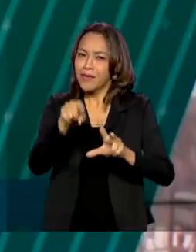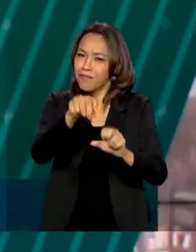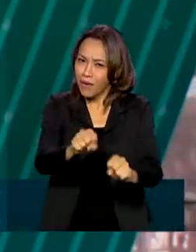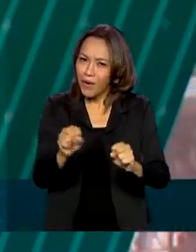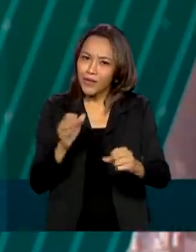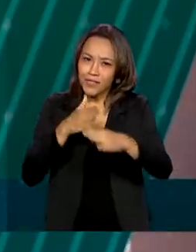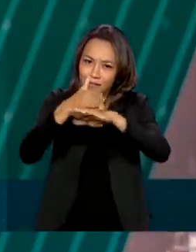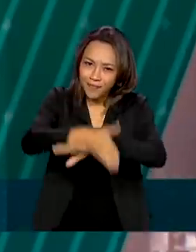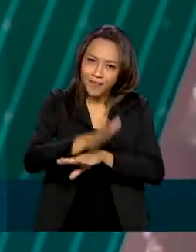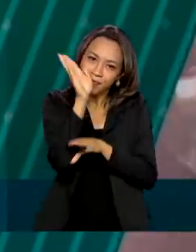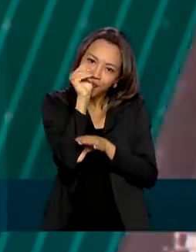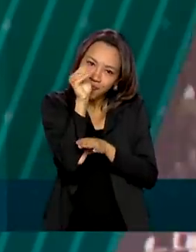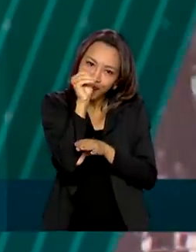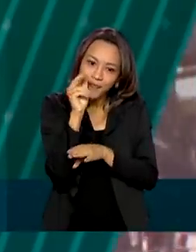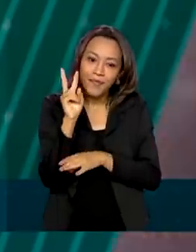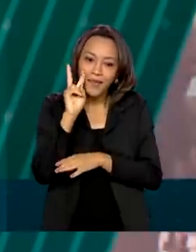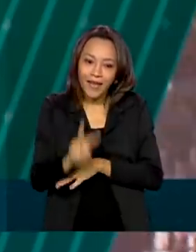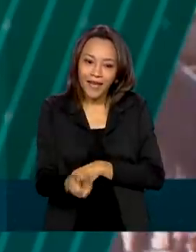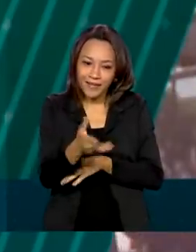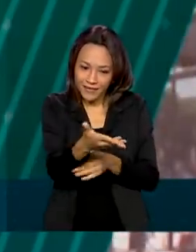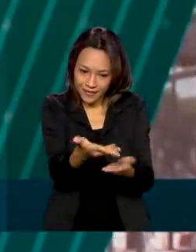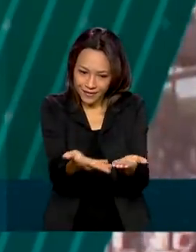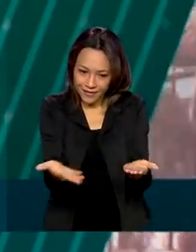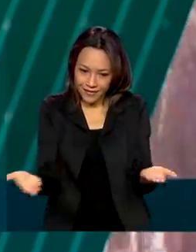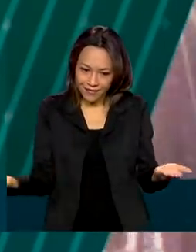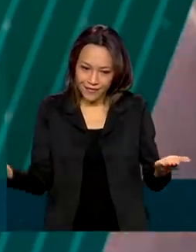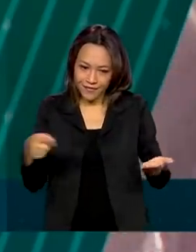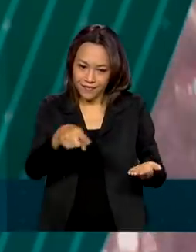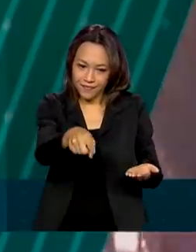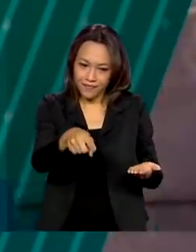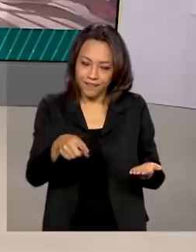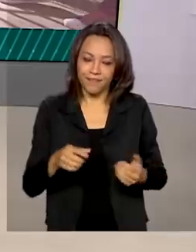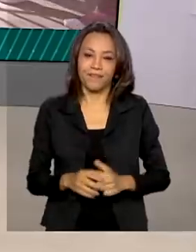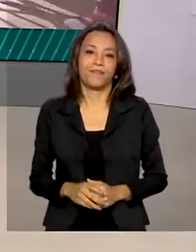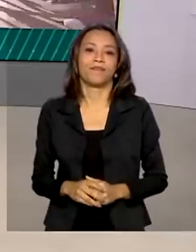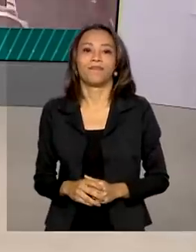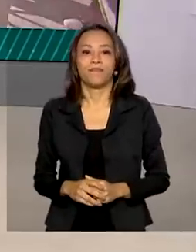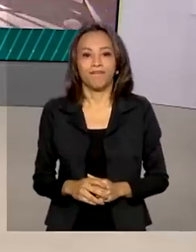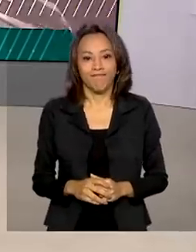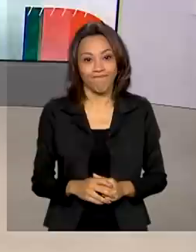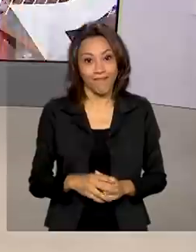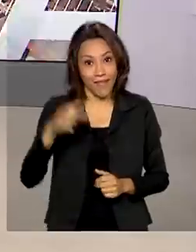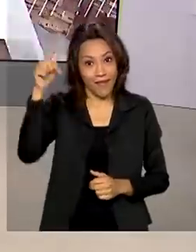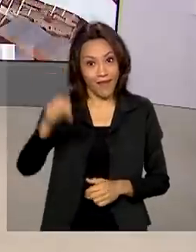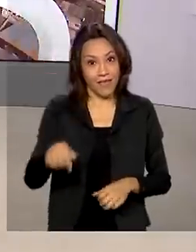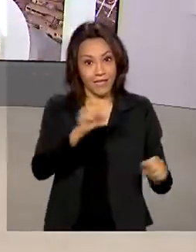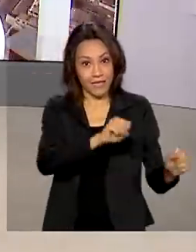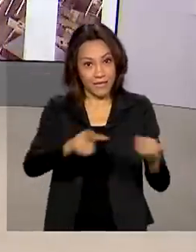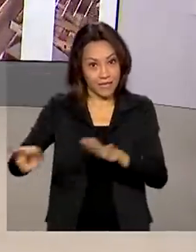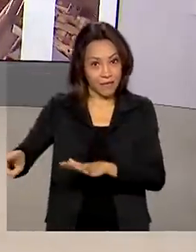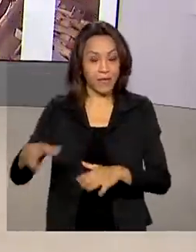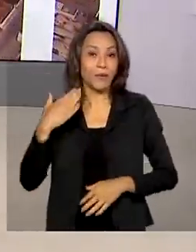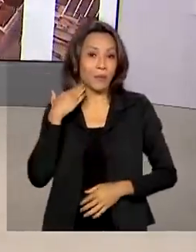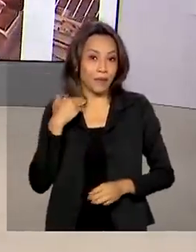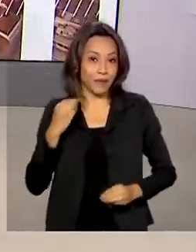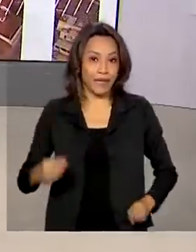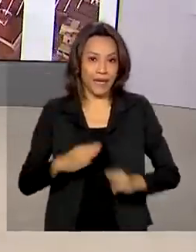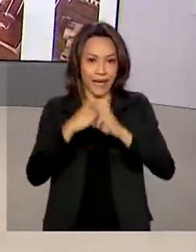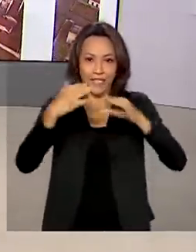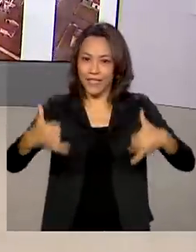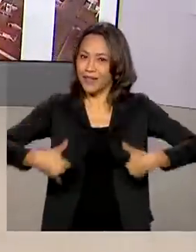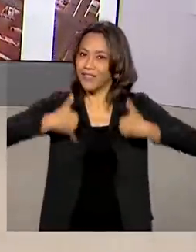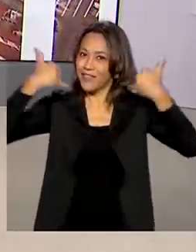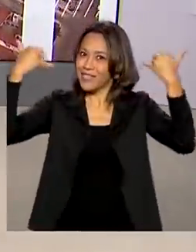no nosso canal. O endereço é esse que aparece aí na sua tela. Essa semana a Caixa completou 160